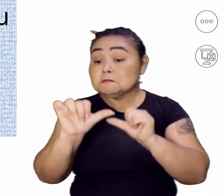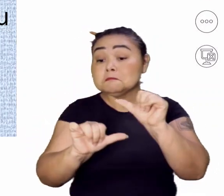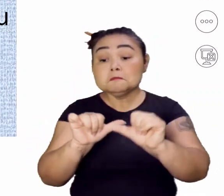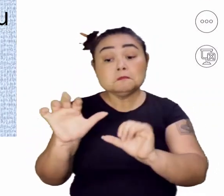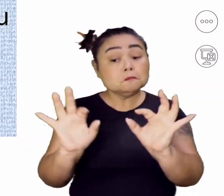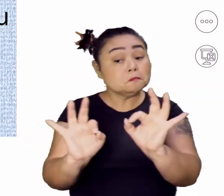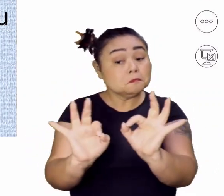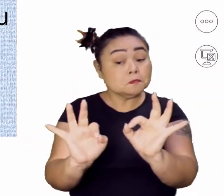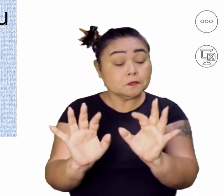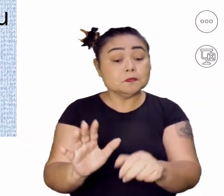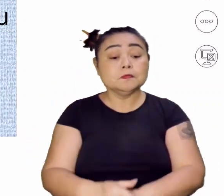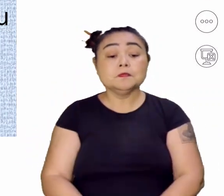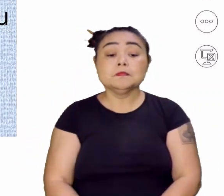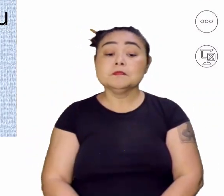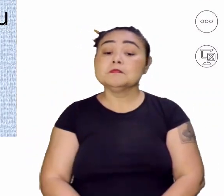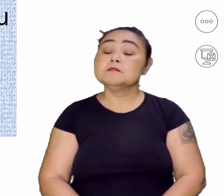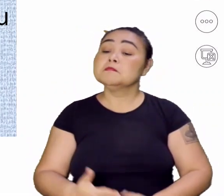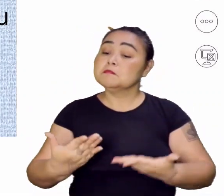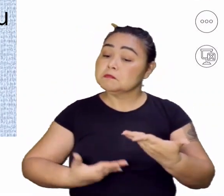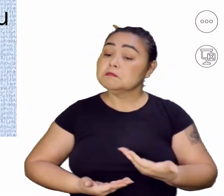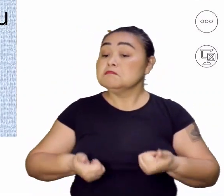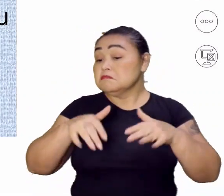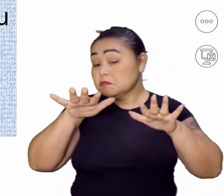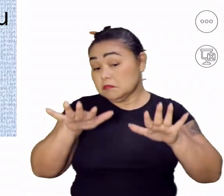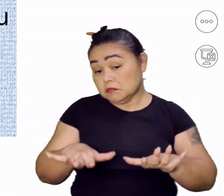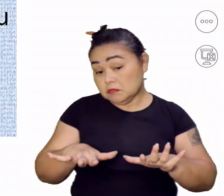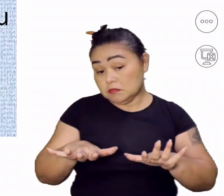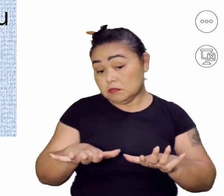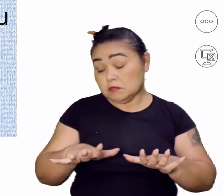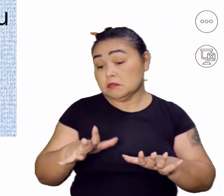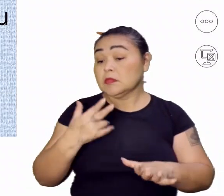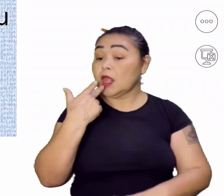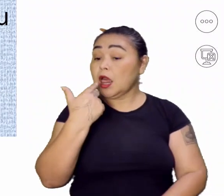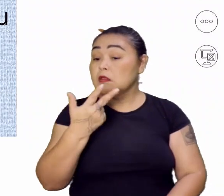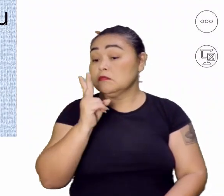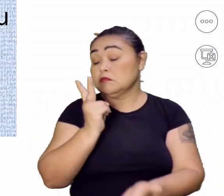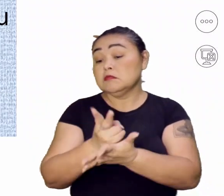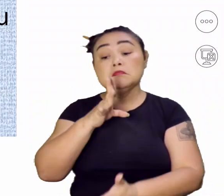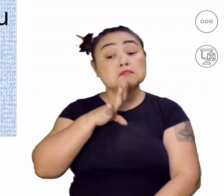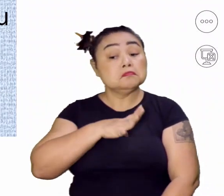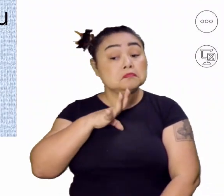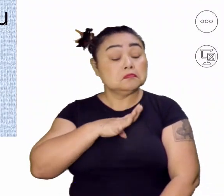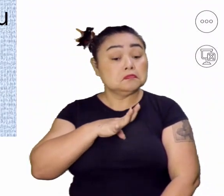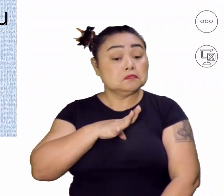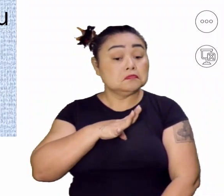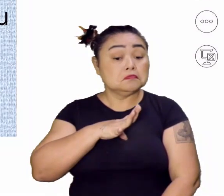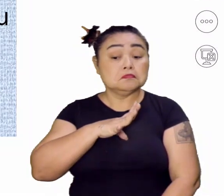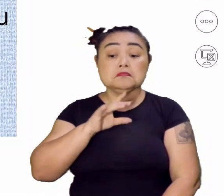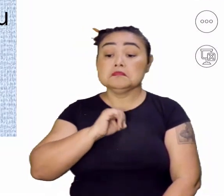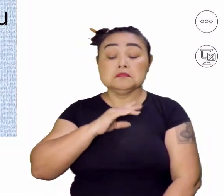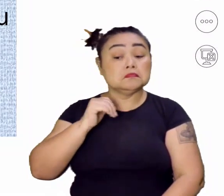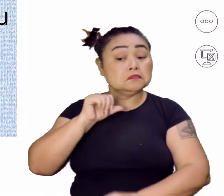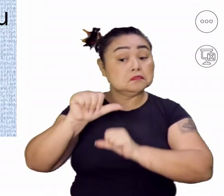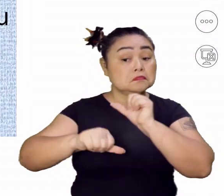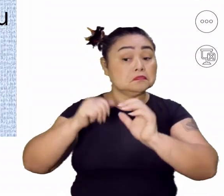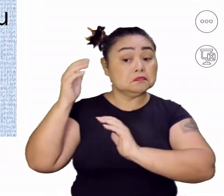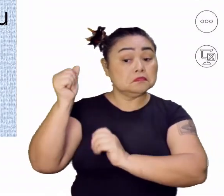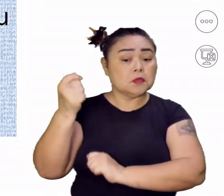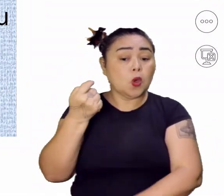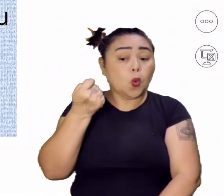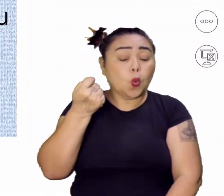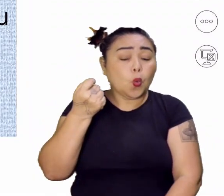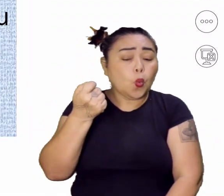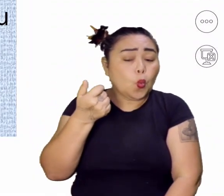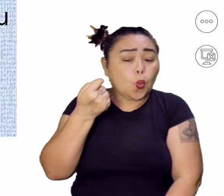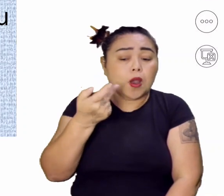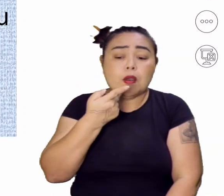Os funcionários foram mantidos e o idioma permaneceu português, não transformou o espanhol. Olha, quase nós éramos